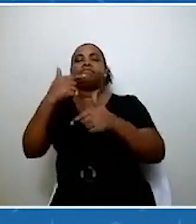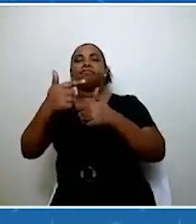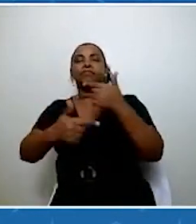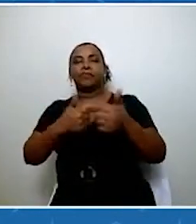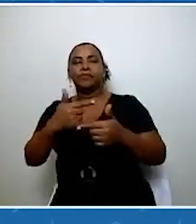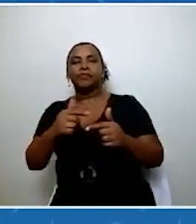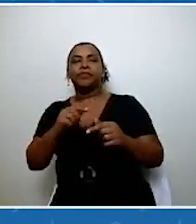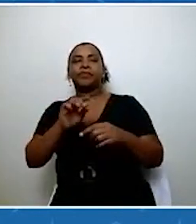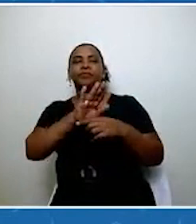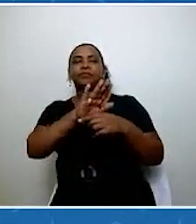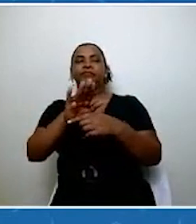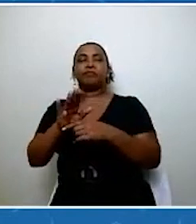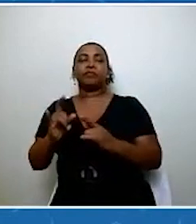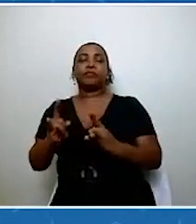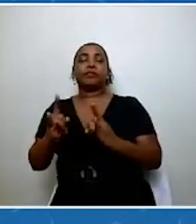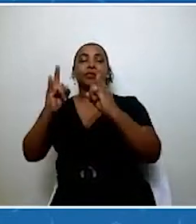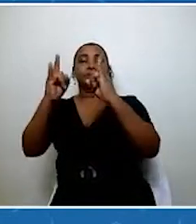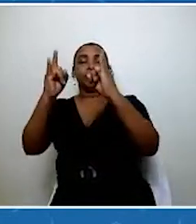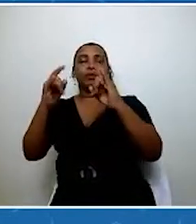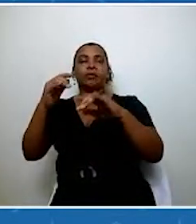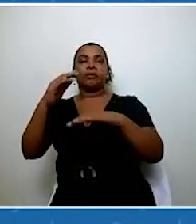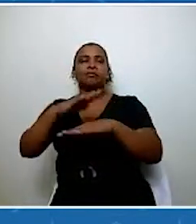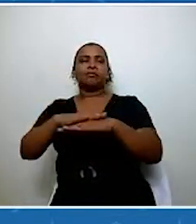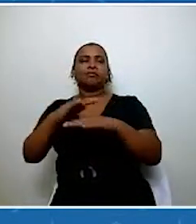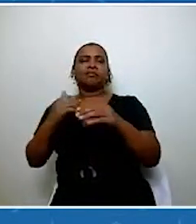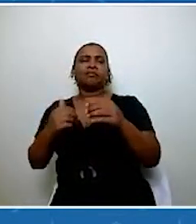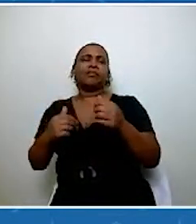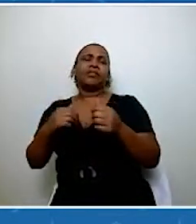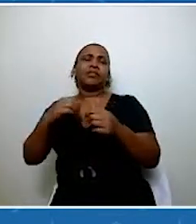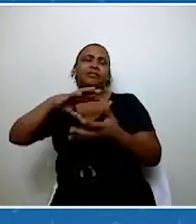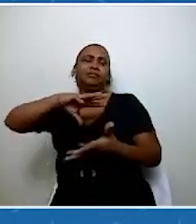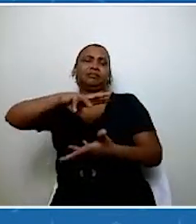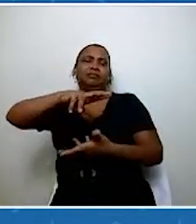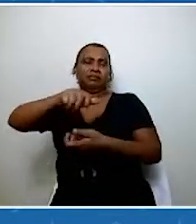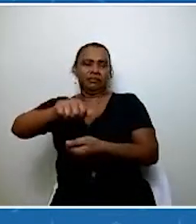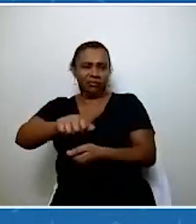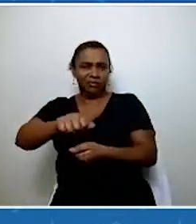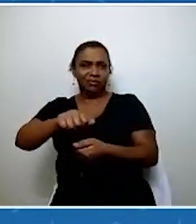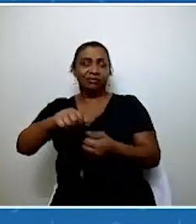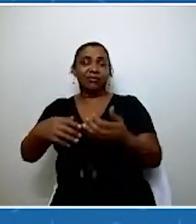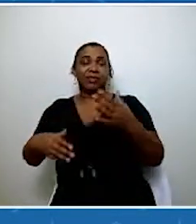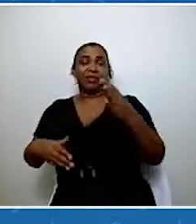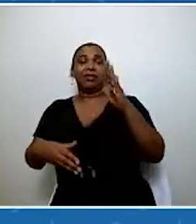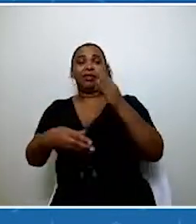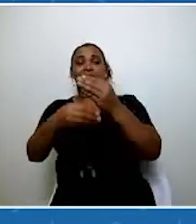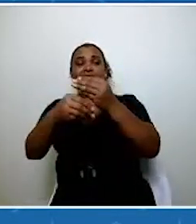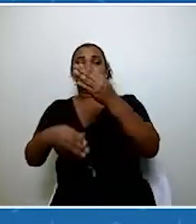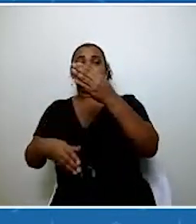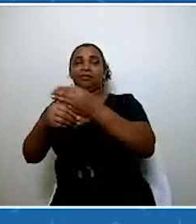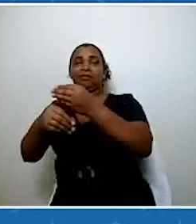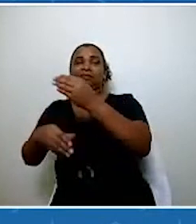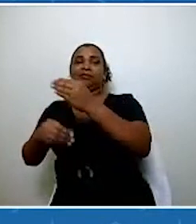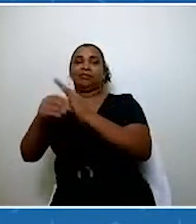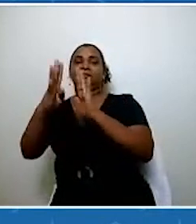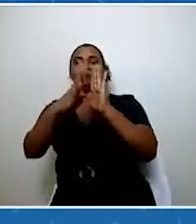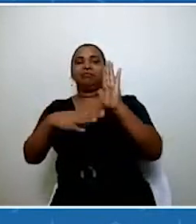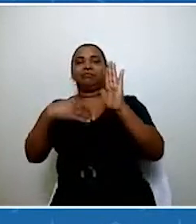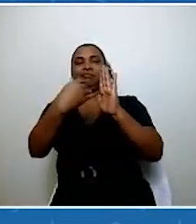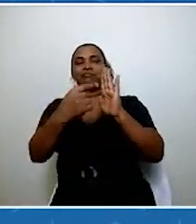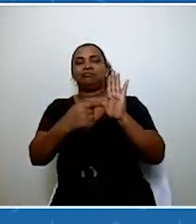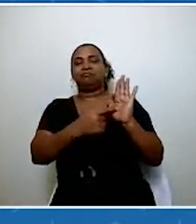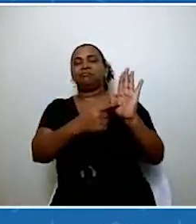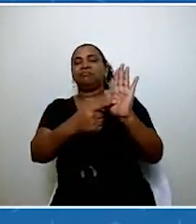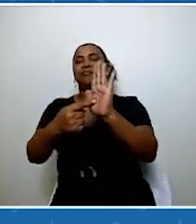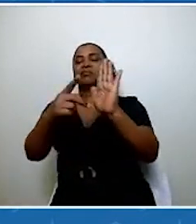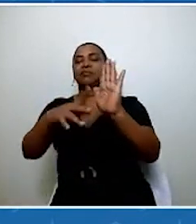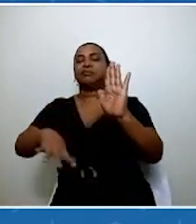mais sustentável, a gente vai incorporando nessa agenda ambiental e deixando lá disponível a todos que queiram conhecer um pouquinho mais a agenda da